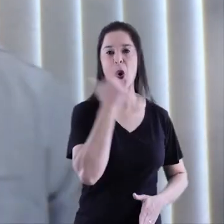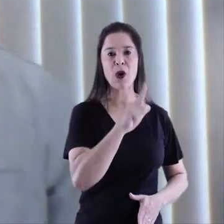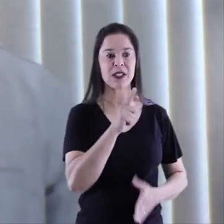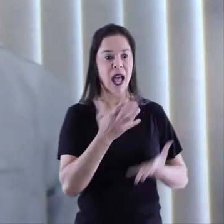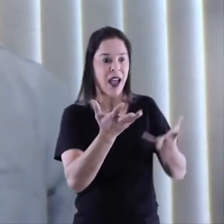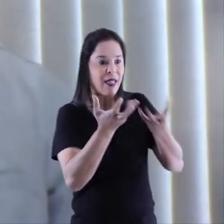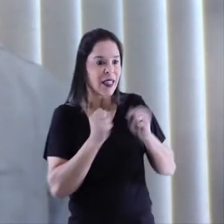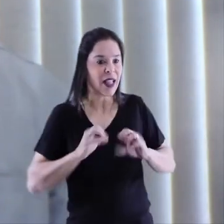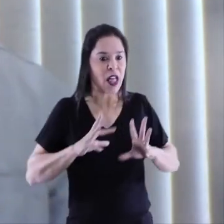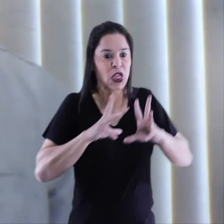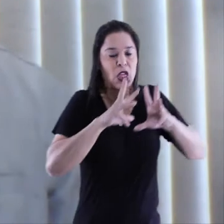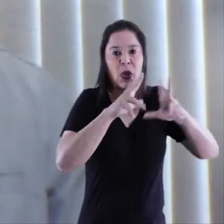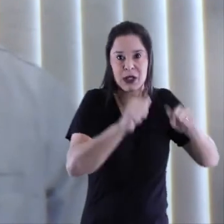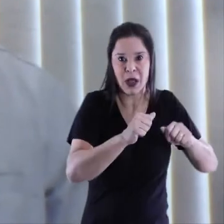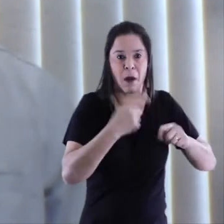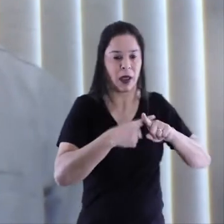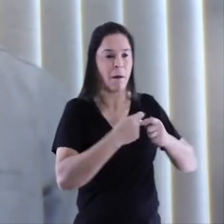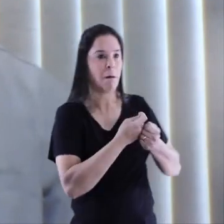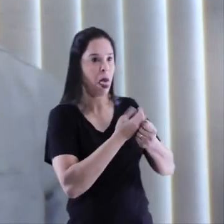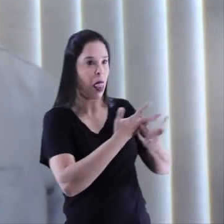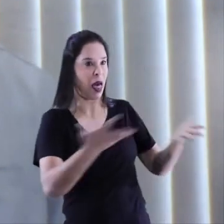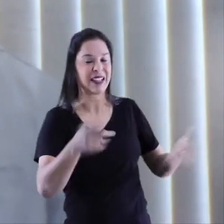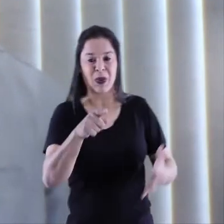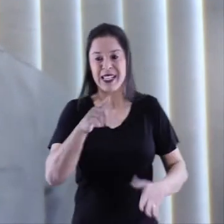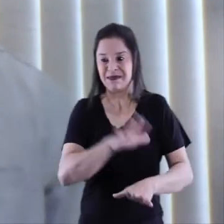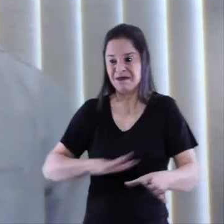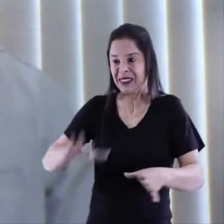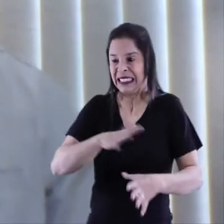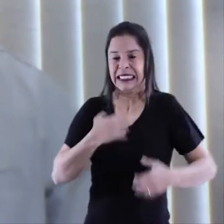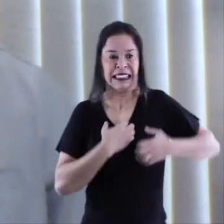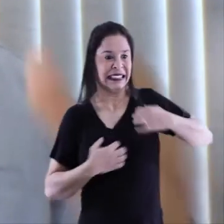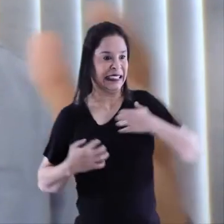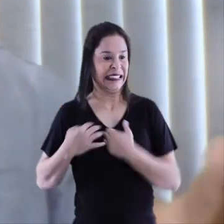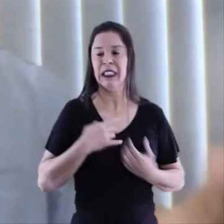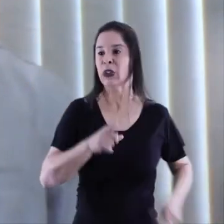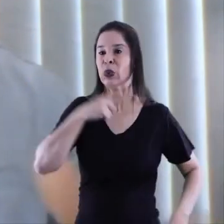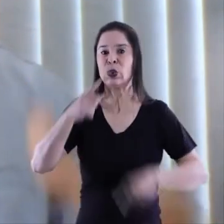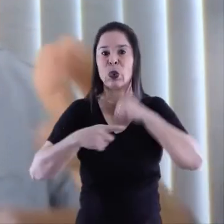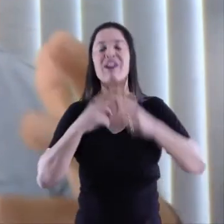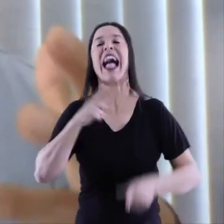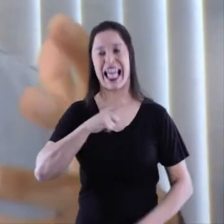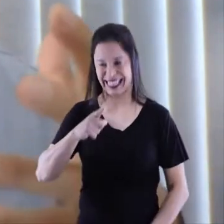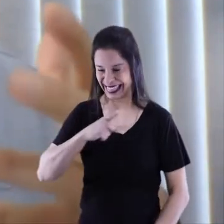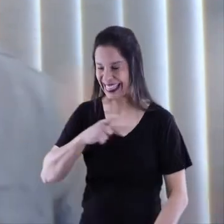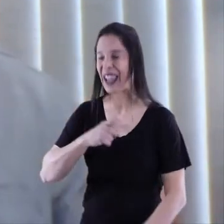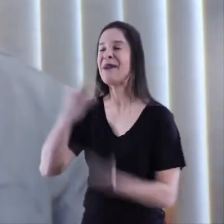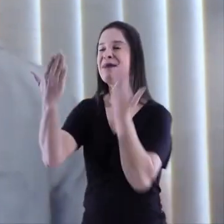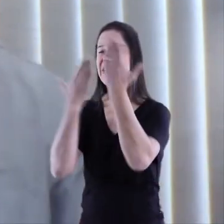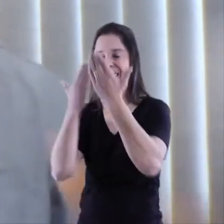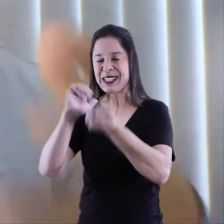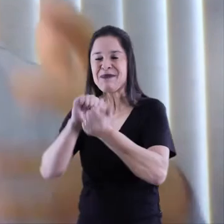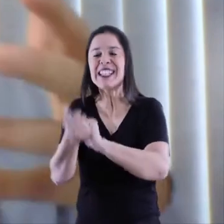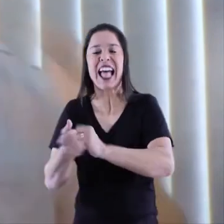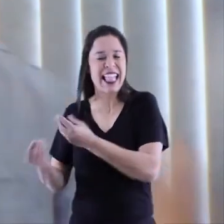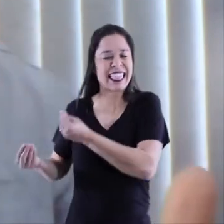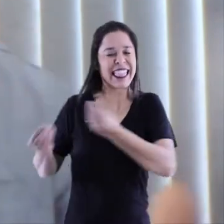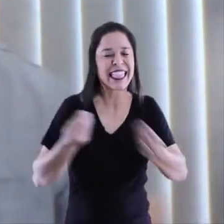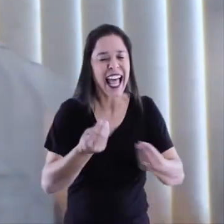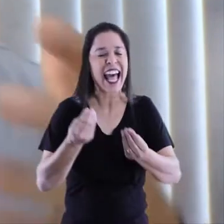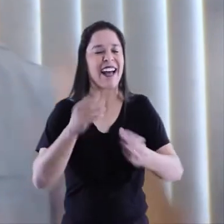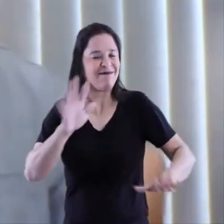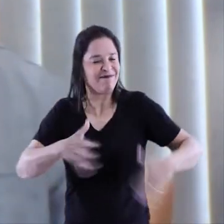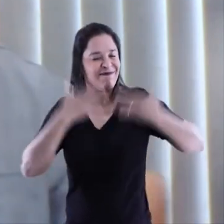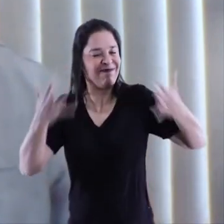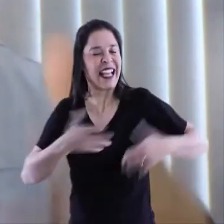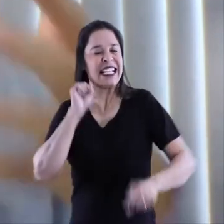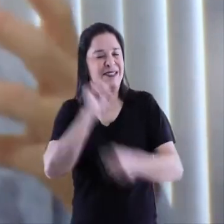muito grande. E nesse cenário de angústia e incerteza, entra a psicologia do esporte. Aí sim, resgatando a motivação e o farol de esperança